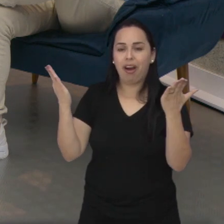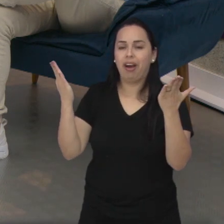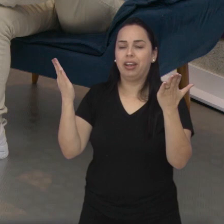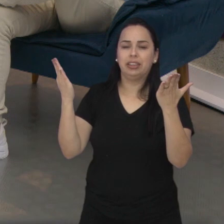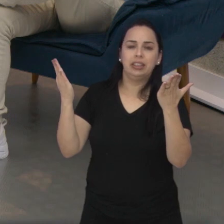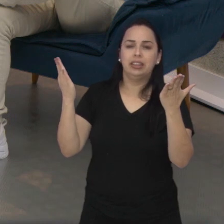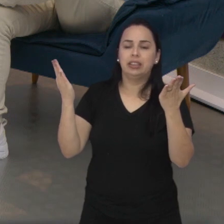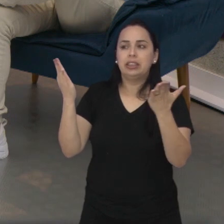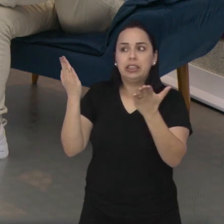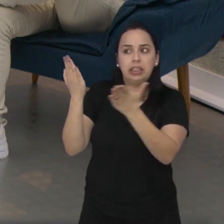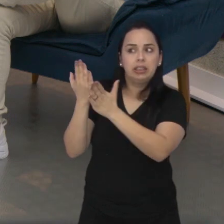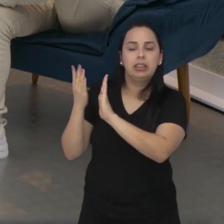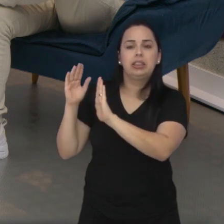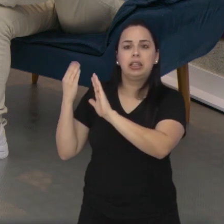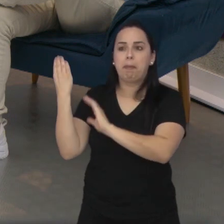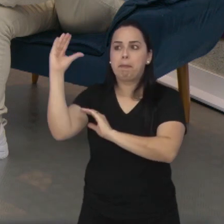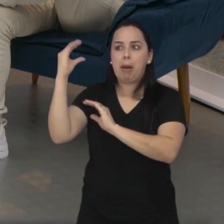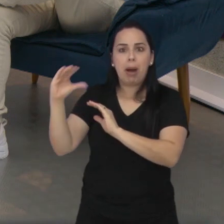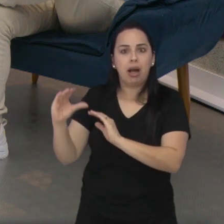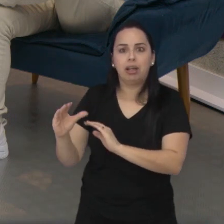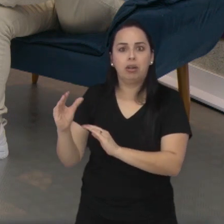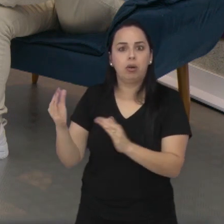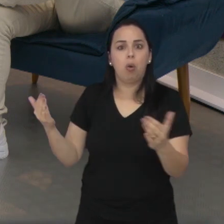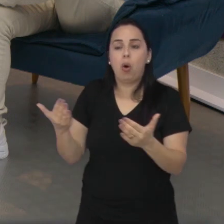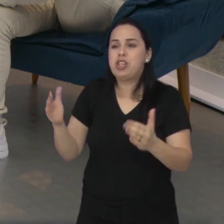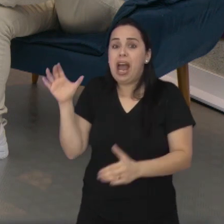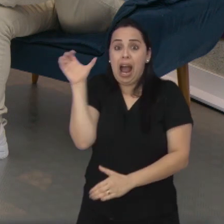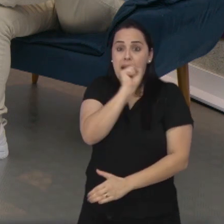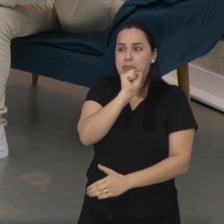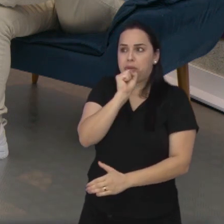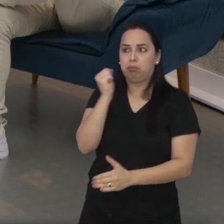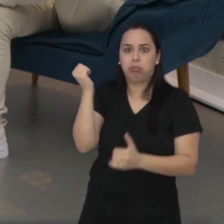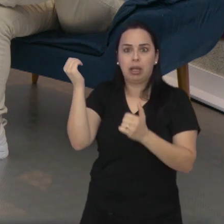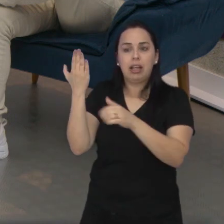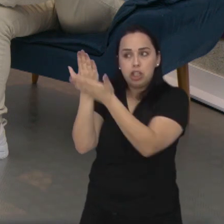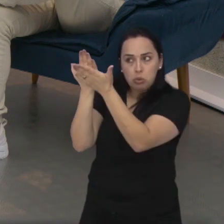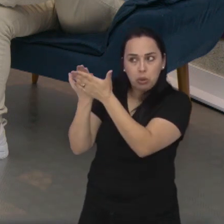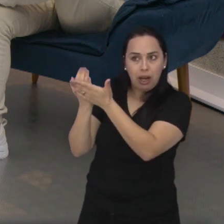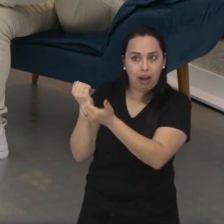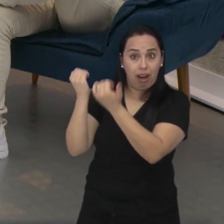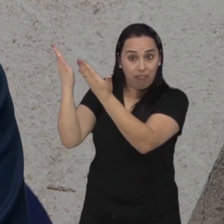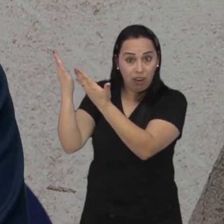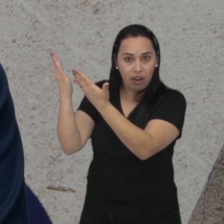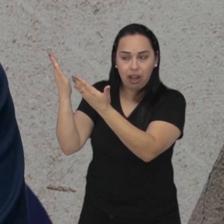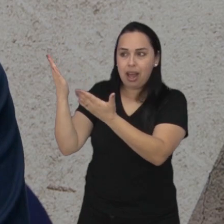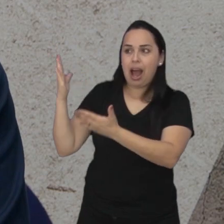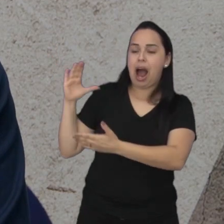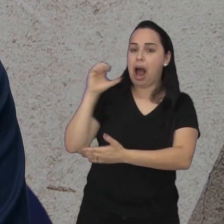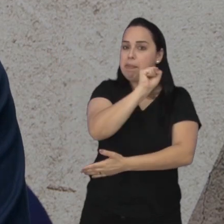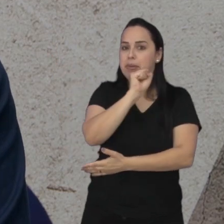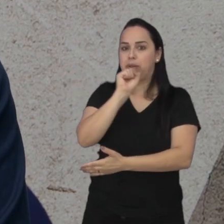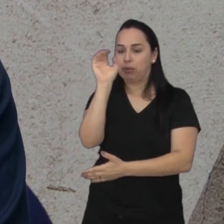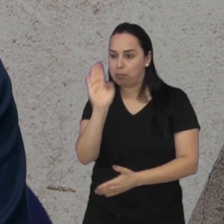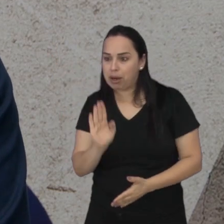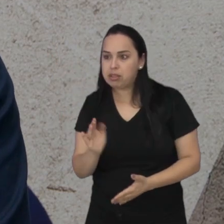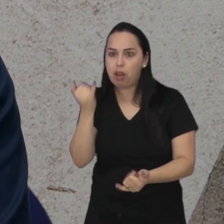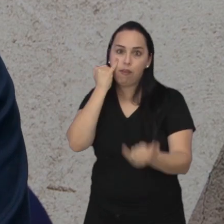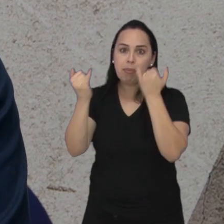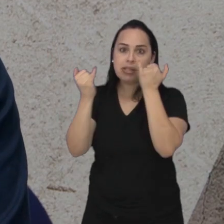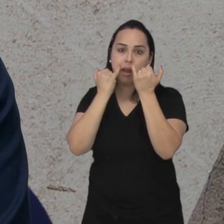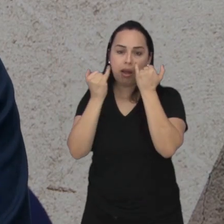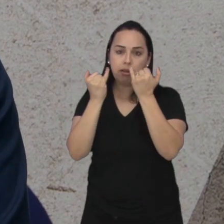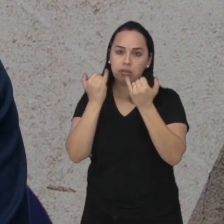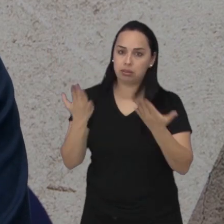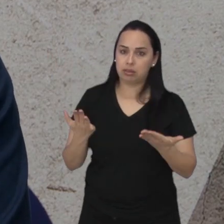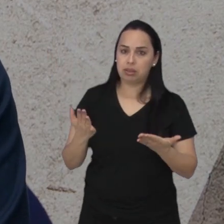internacionalmente, de 10 anos. Hoje é muito rápido. Hoje a tem o professor Google. Por